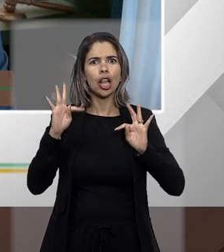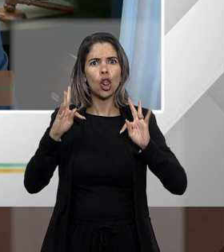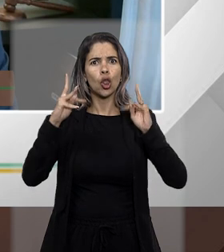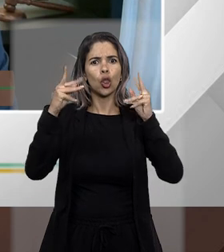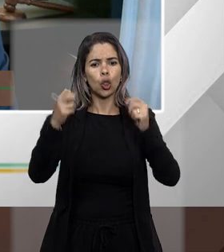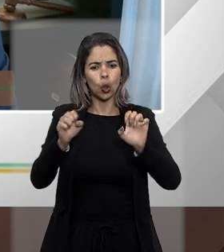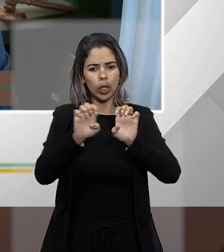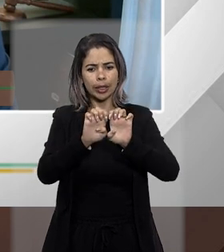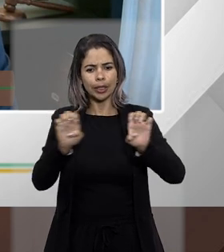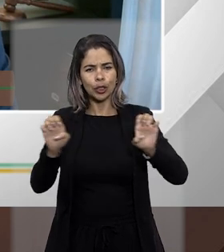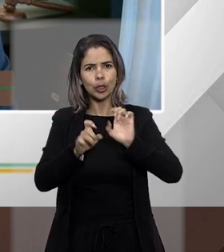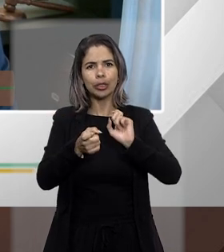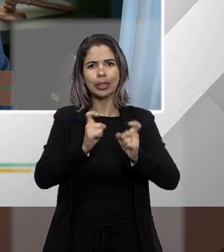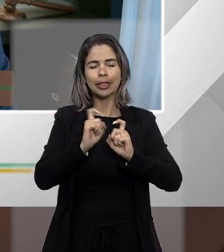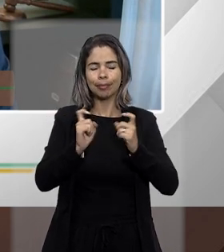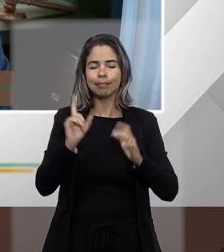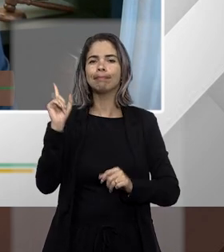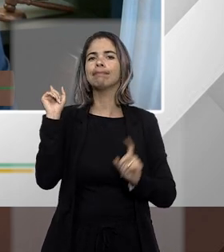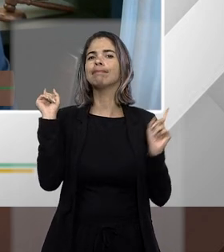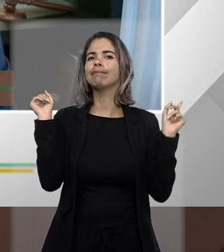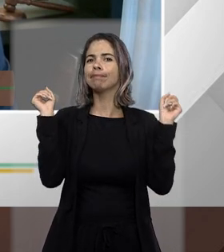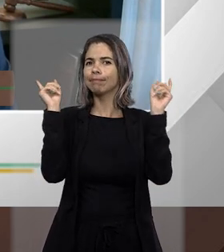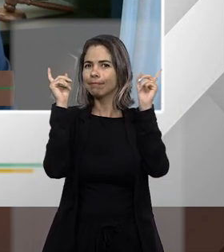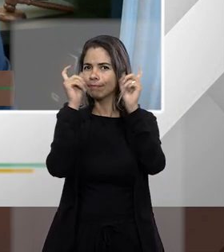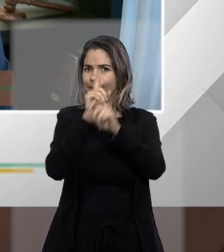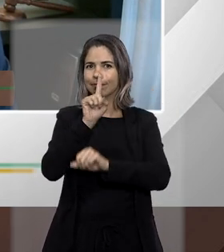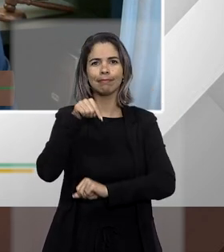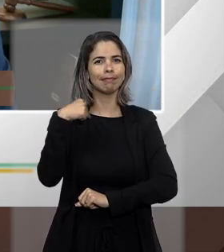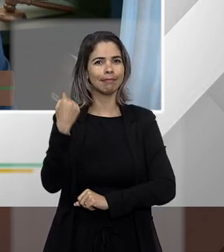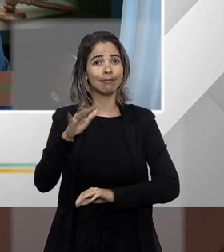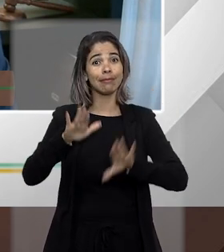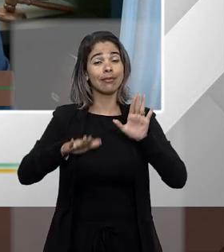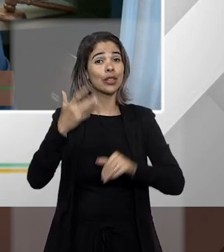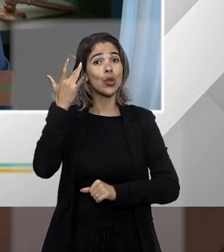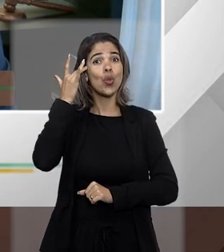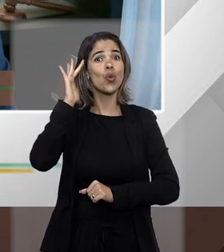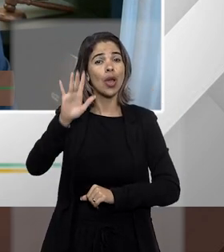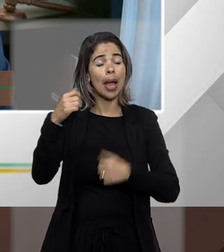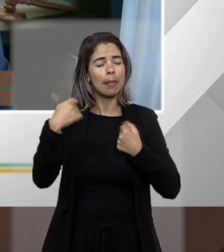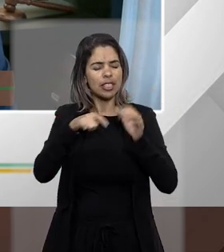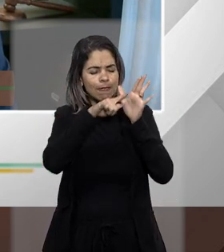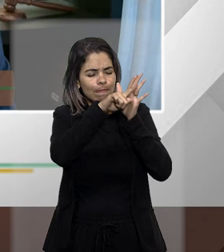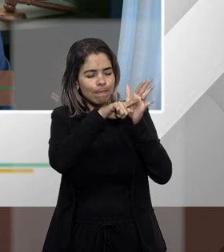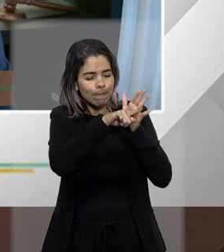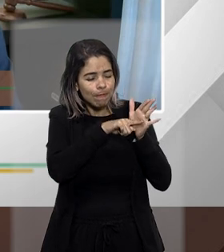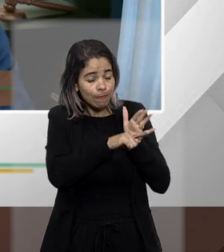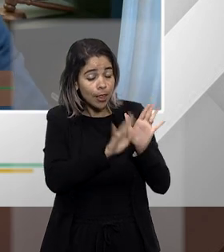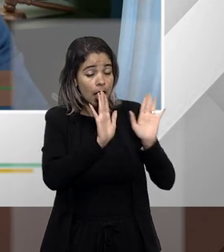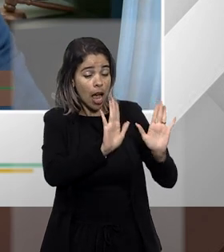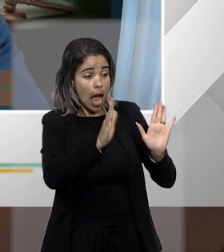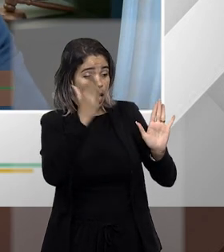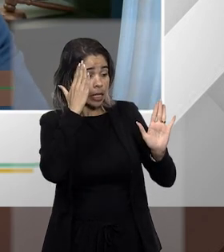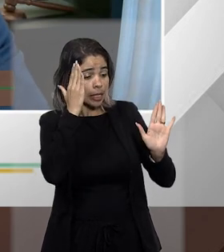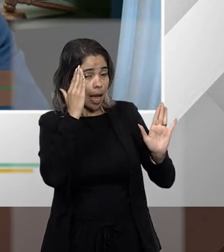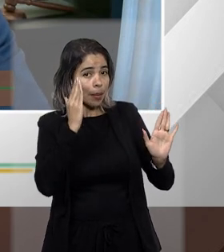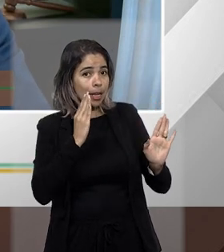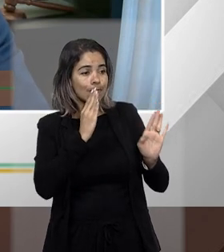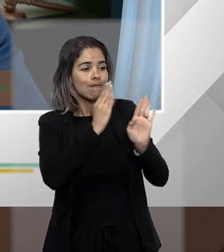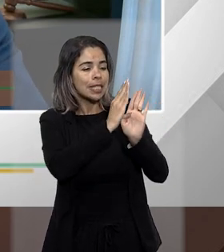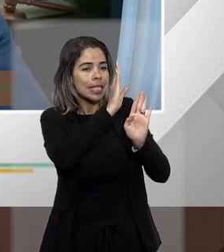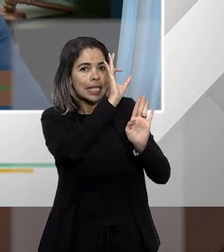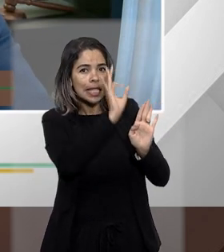nós sabemos a gente tem que investigar para ver quem que de fato é a autoridade com a atora para aquela situação